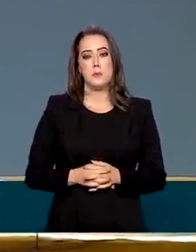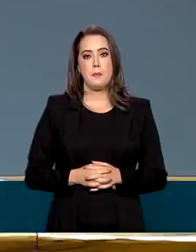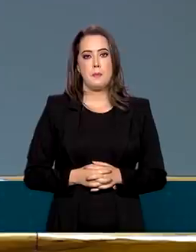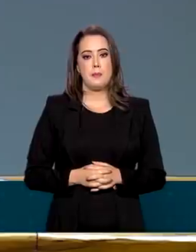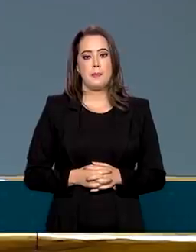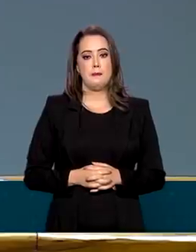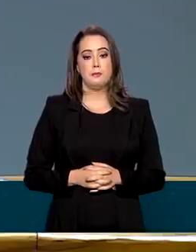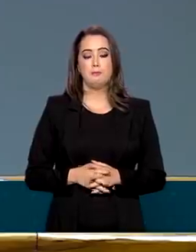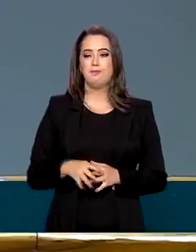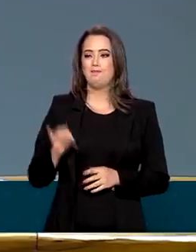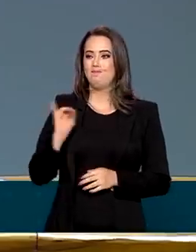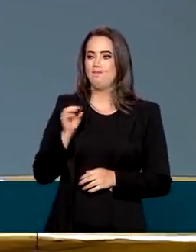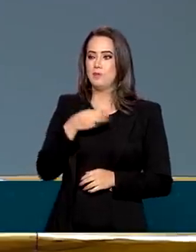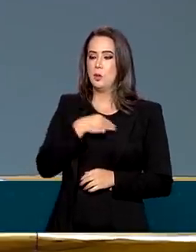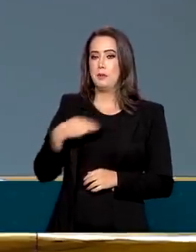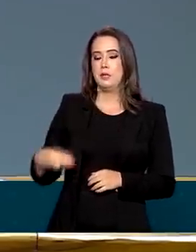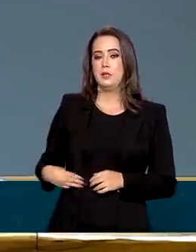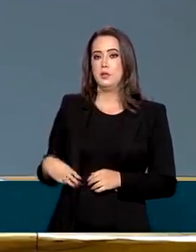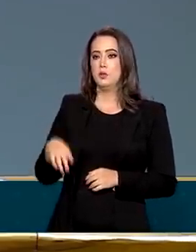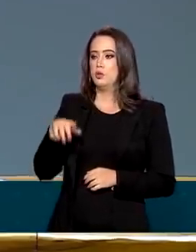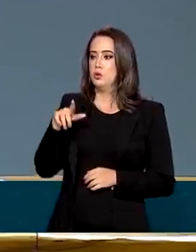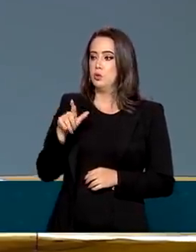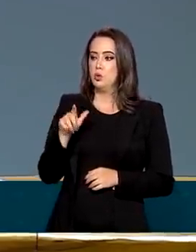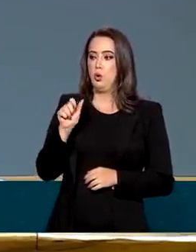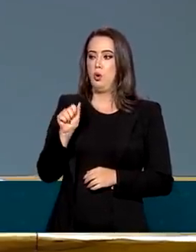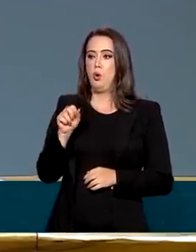Ministro, Luar, Cota, do Valor Econômico.